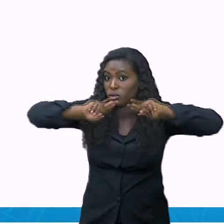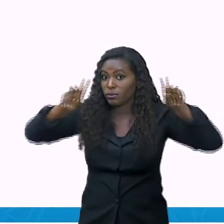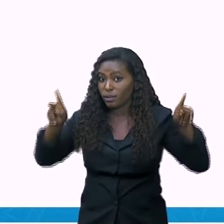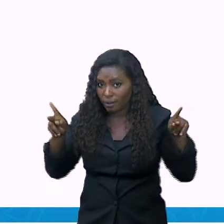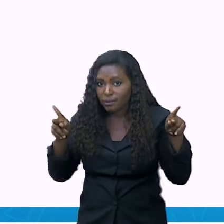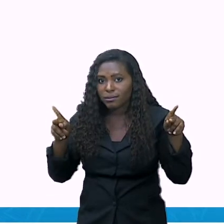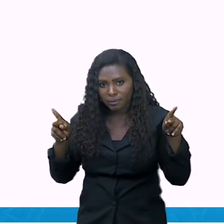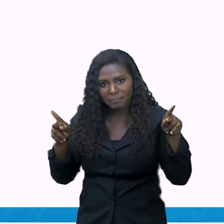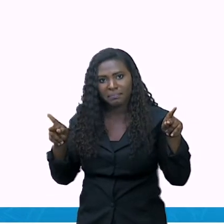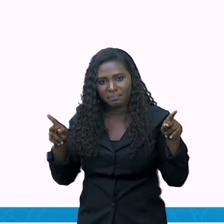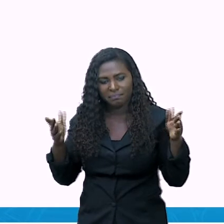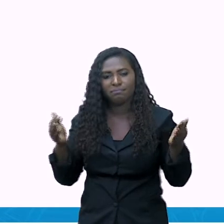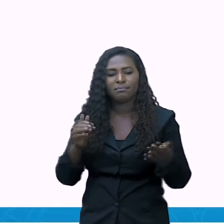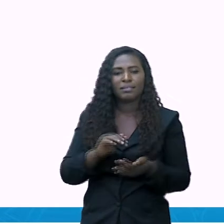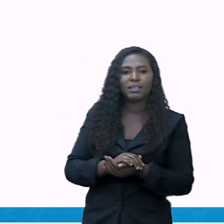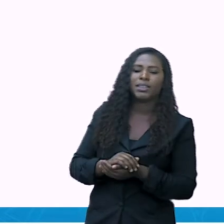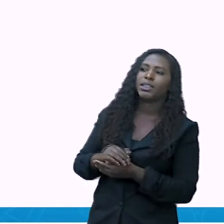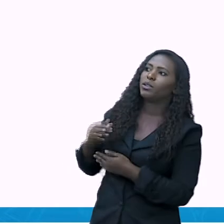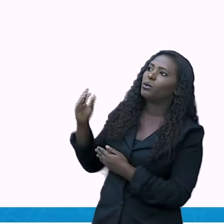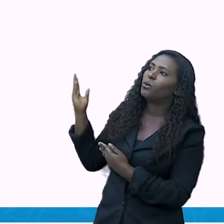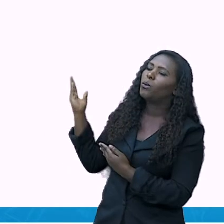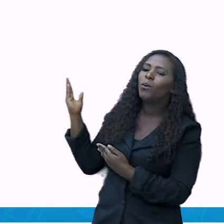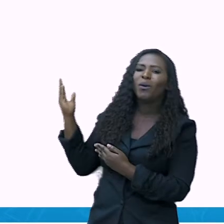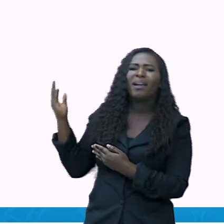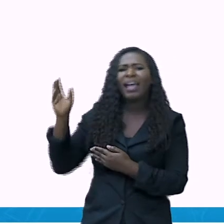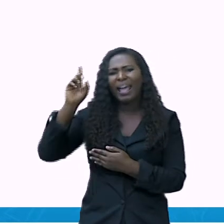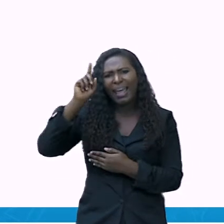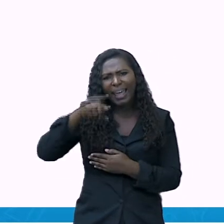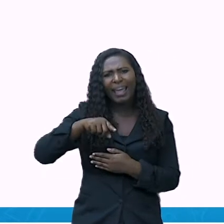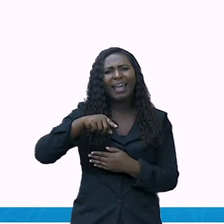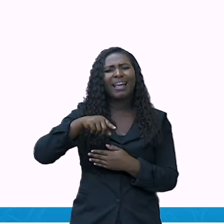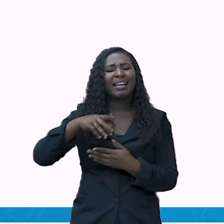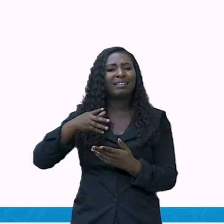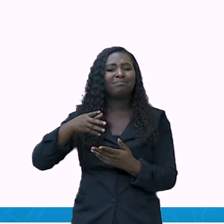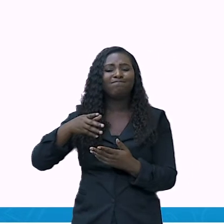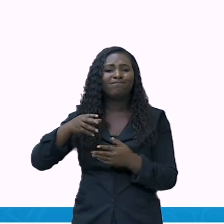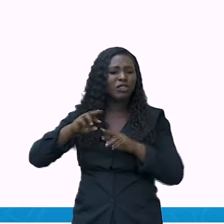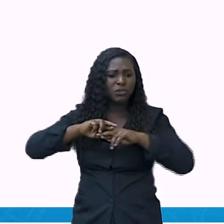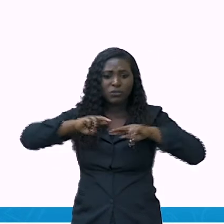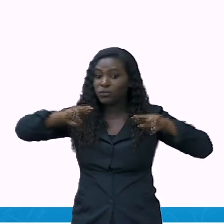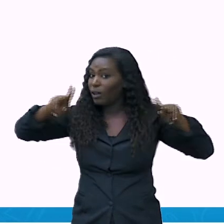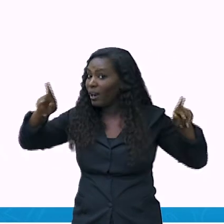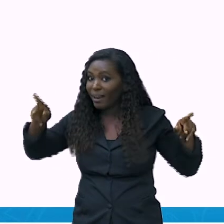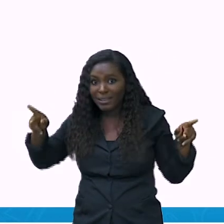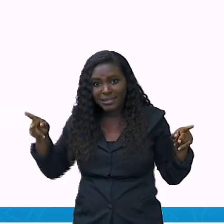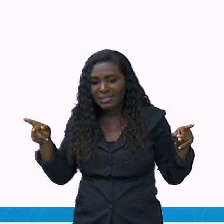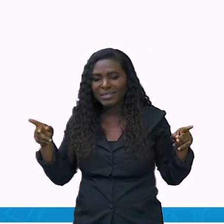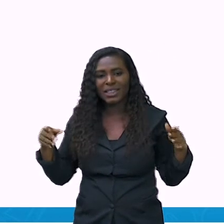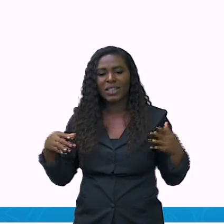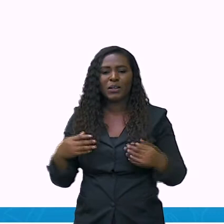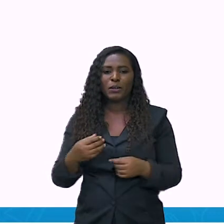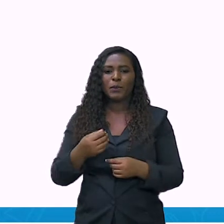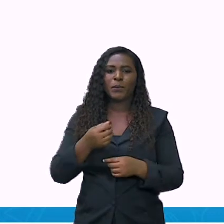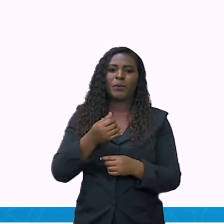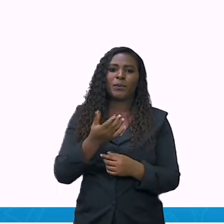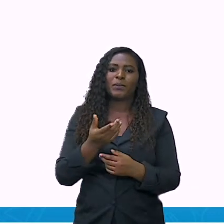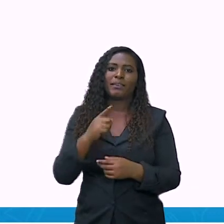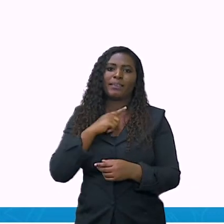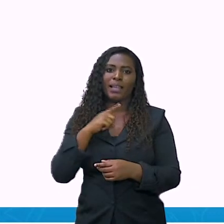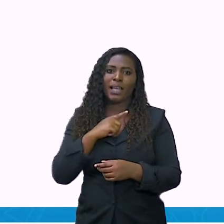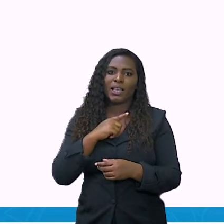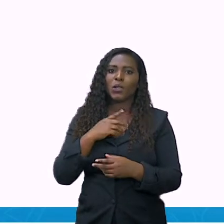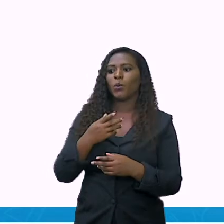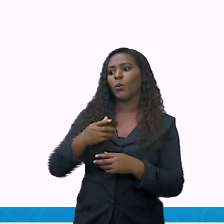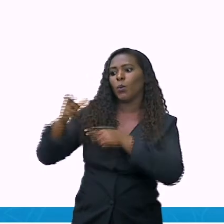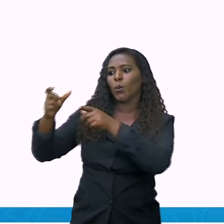de população relativa muito grande. Nós temos áreas que nós vamos chamar de formigueiro